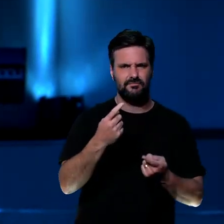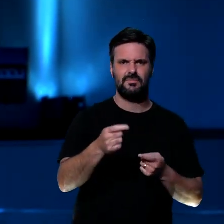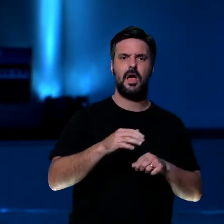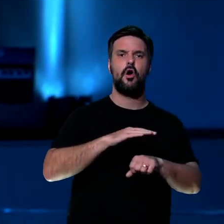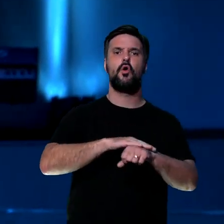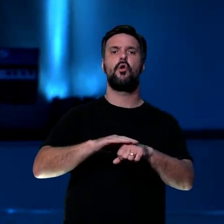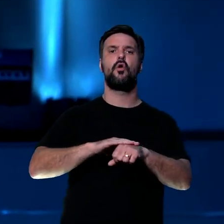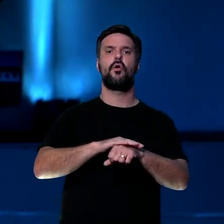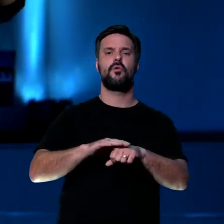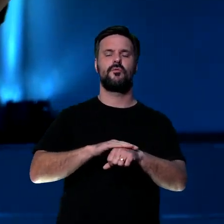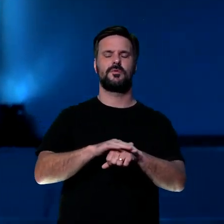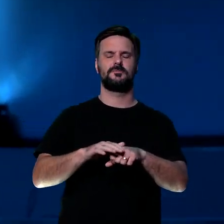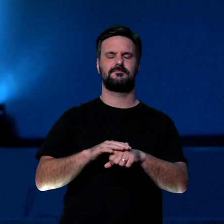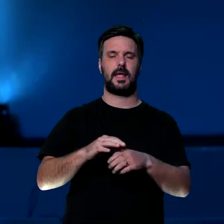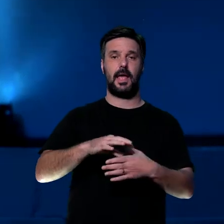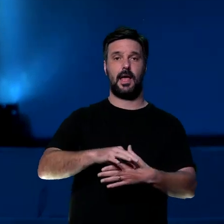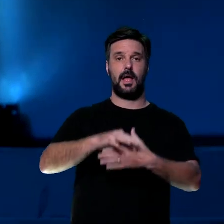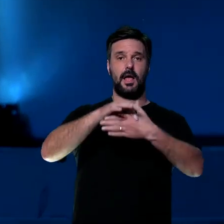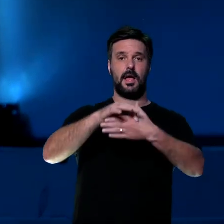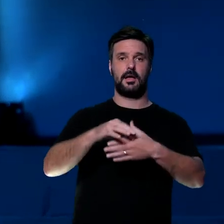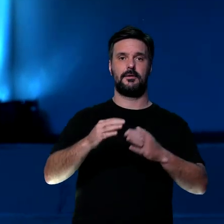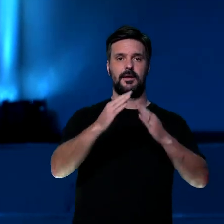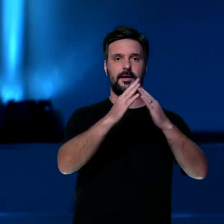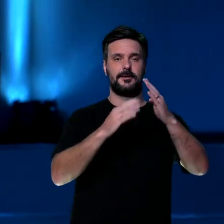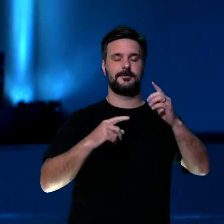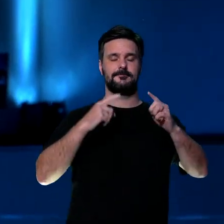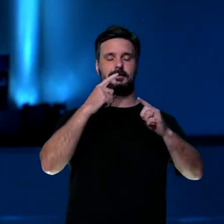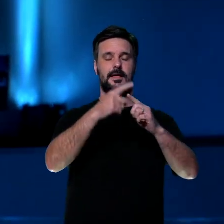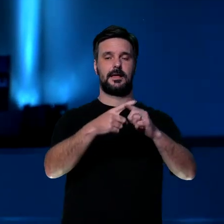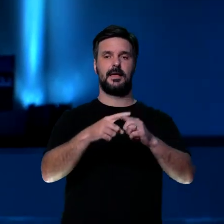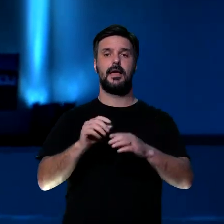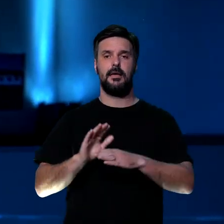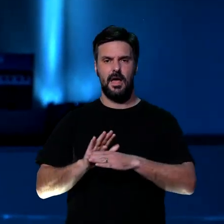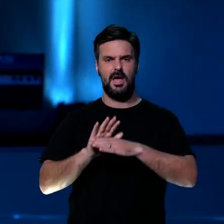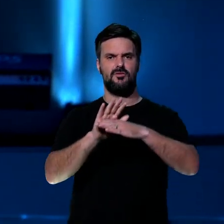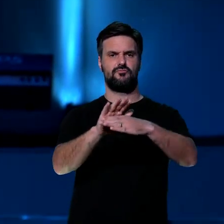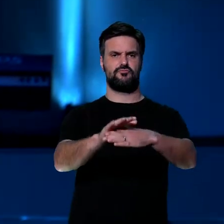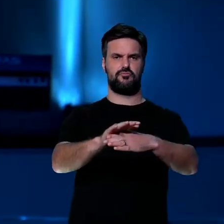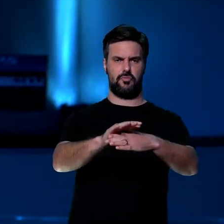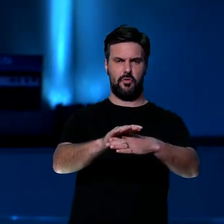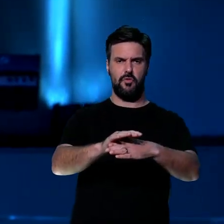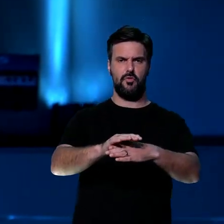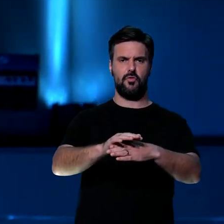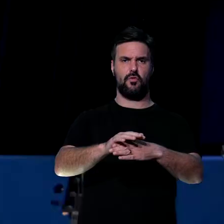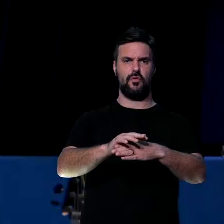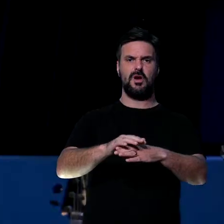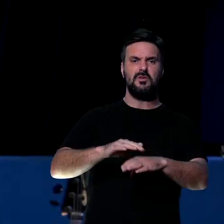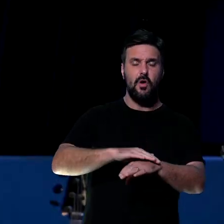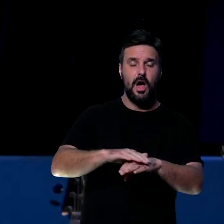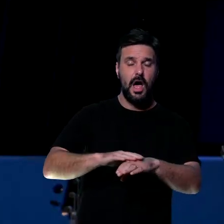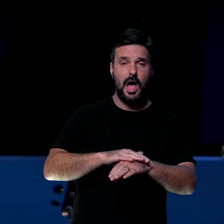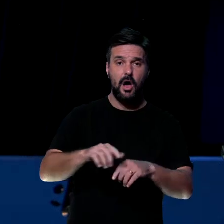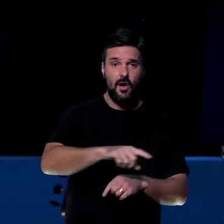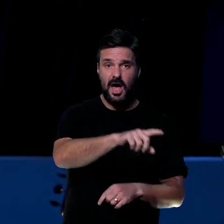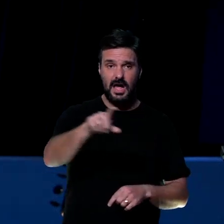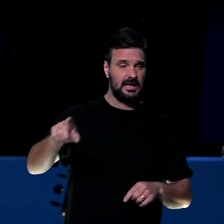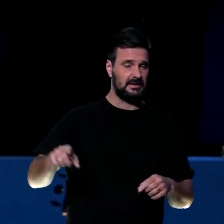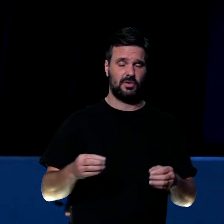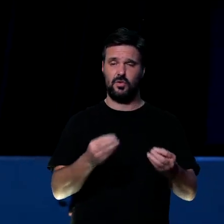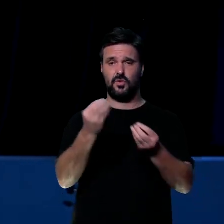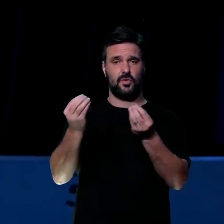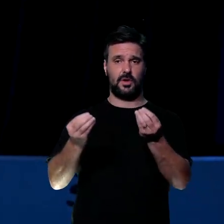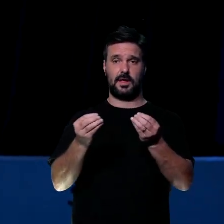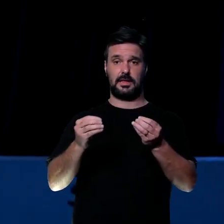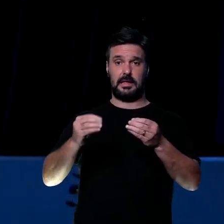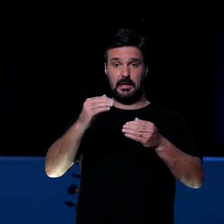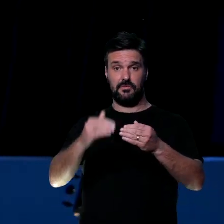líderes da igreja ali também. Não tem o nome, mas me ajude a resolver essa situação. Ou seja, existiam ameaças para a igreja. Do lado